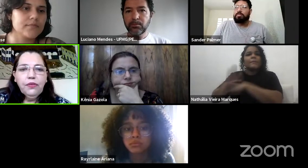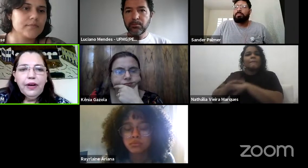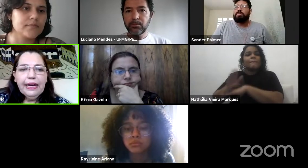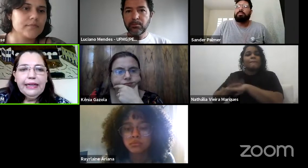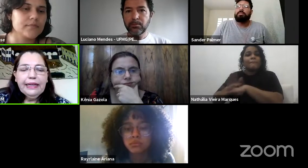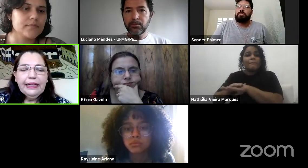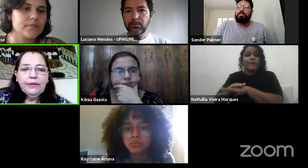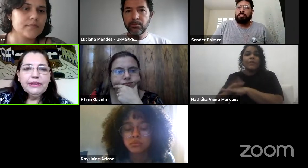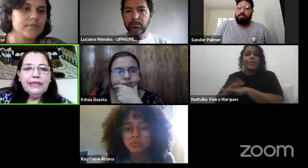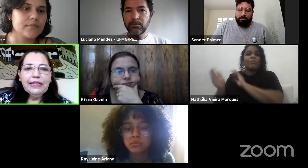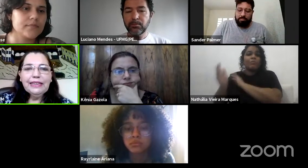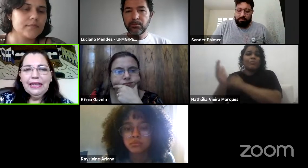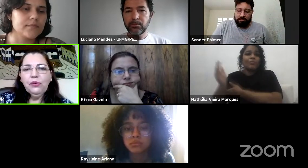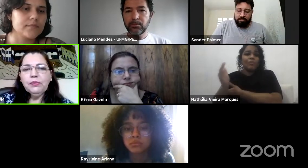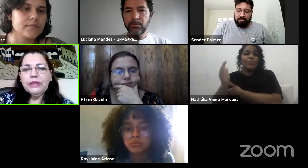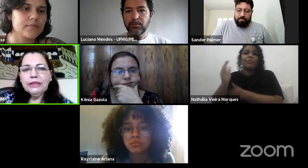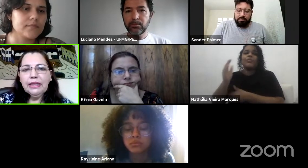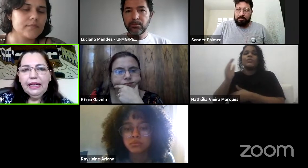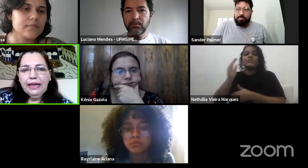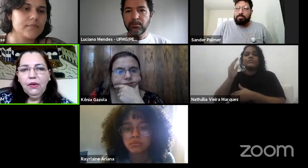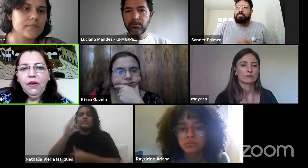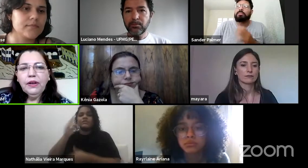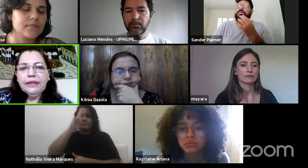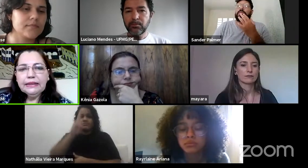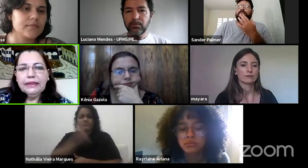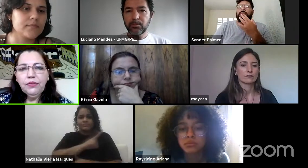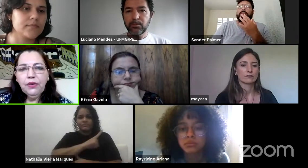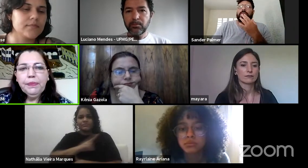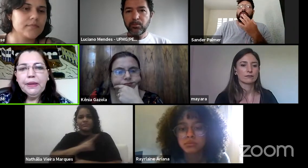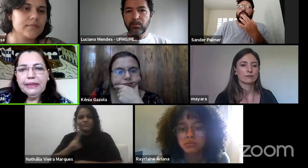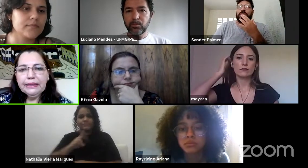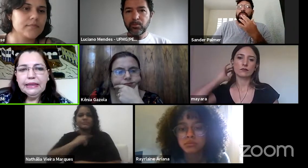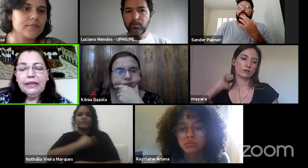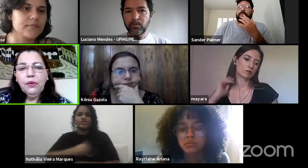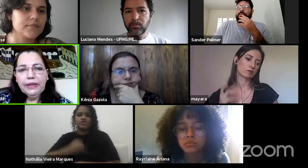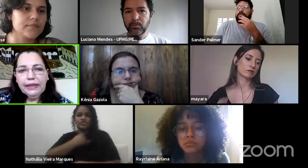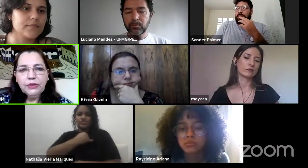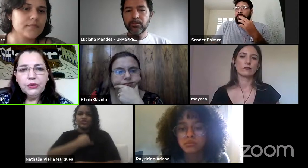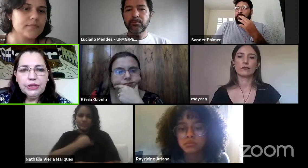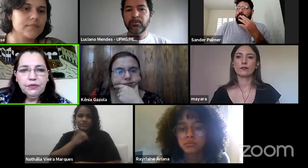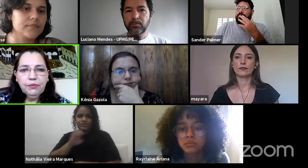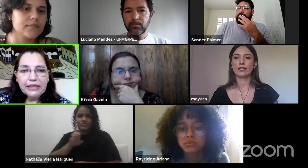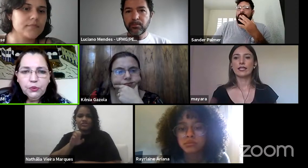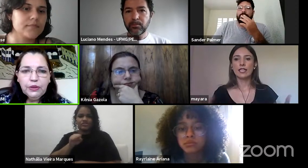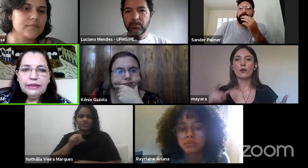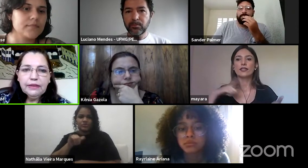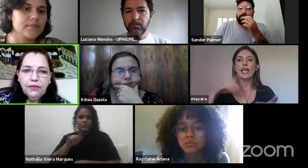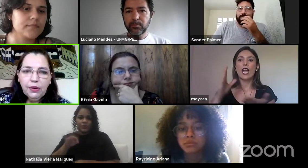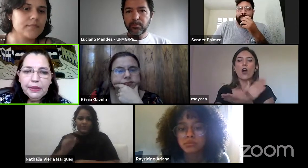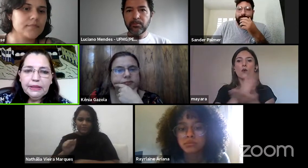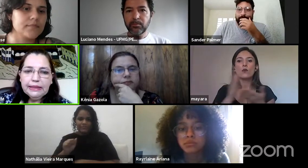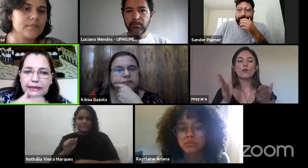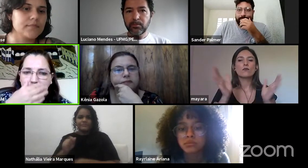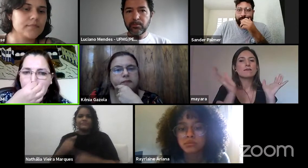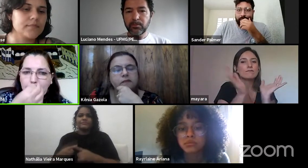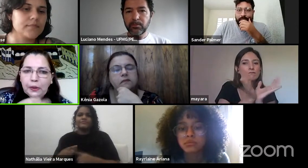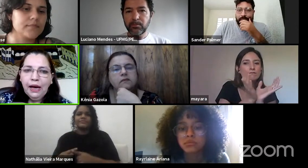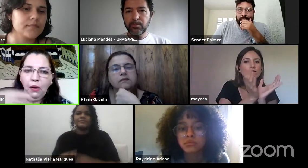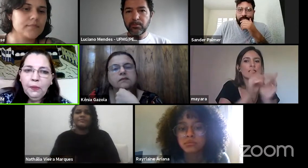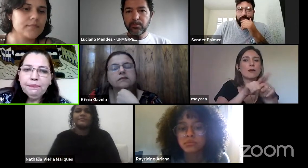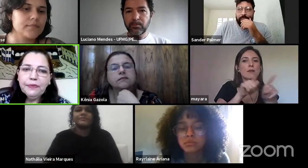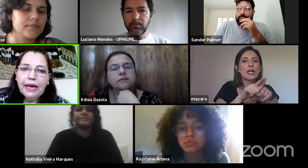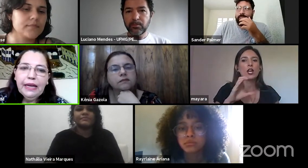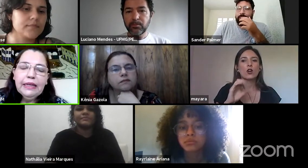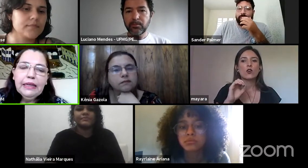não vai, você ainda tem algumas ordens que vão permanecer e congregações masculinas que vão permanecer em